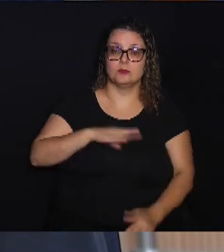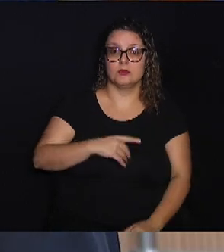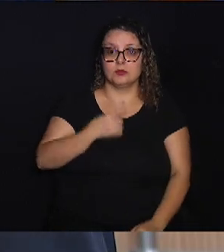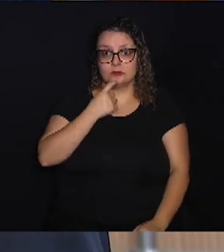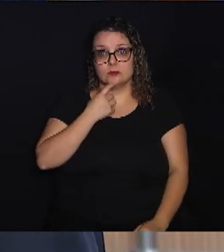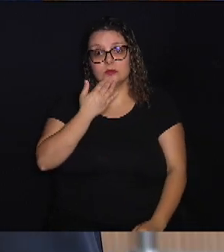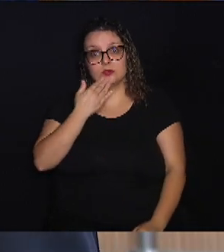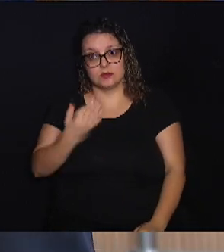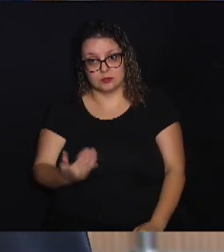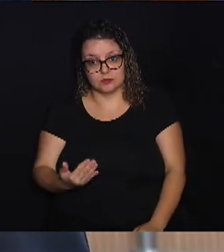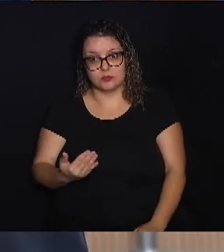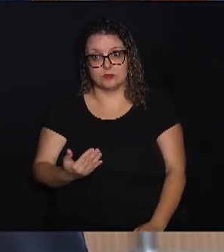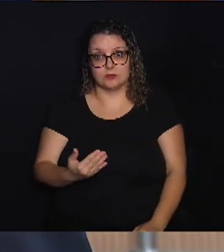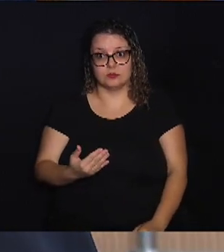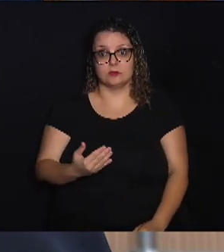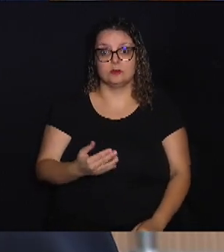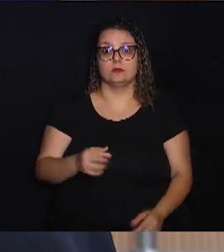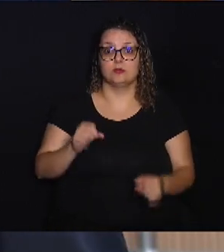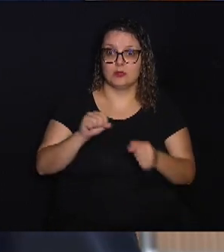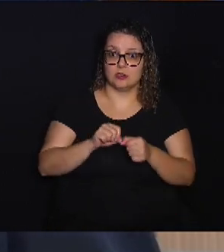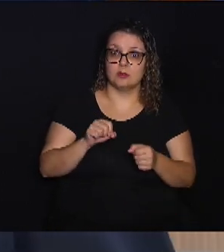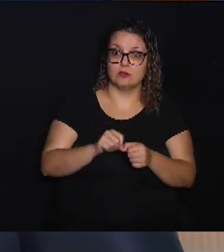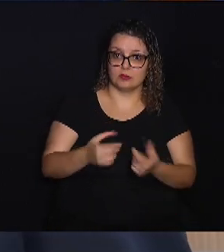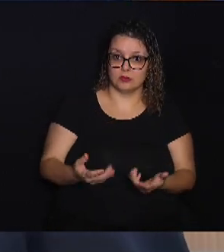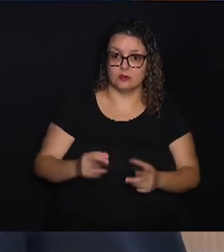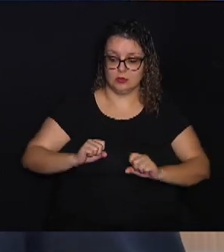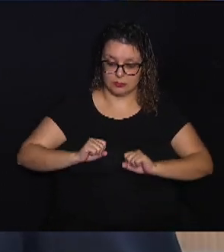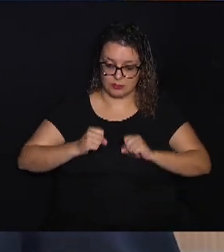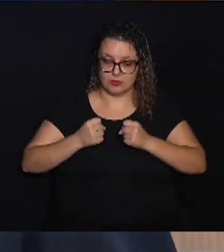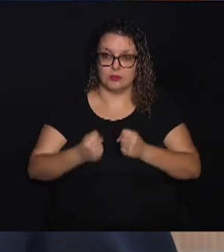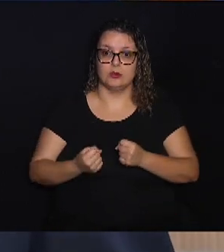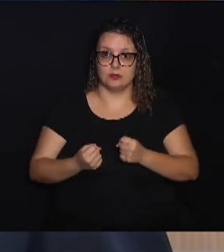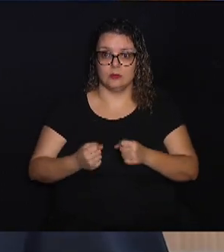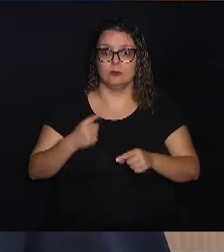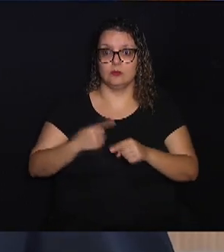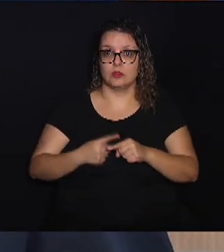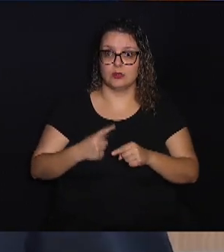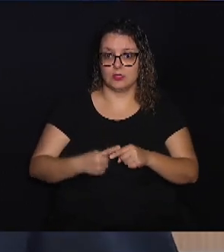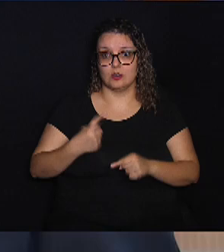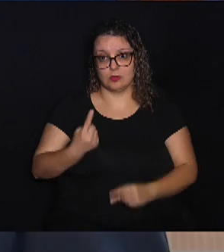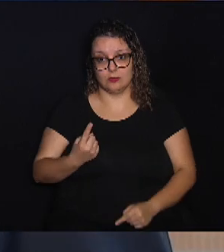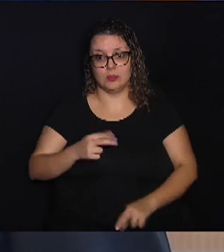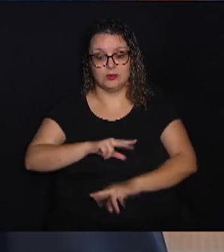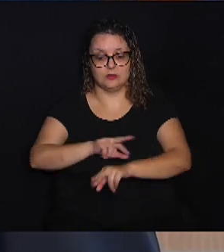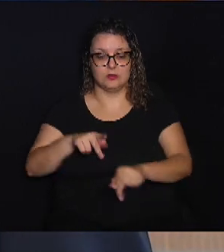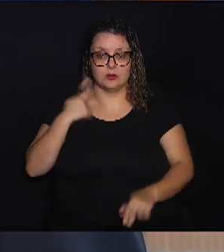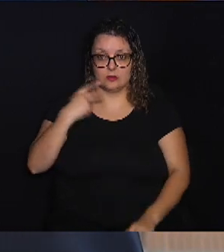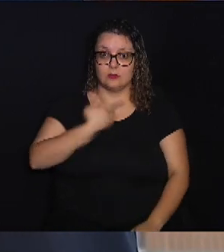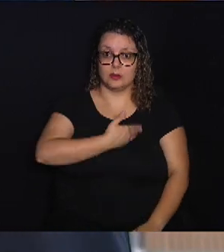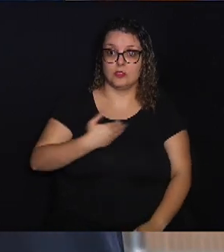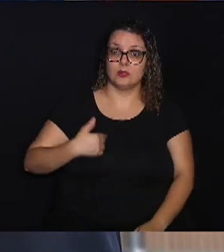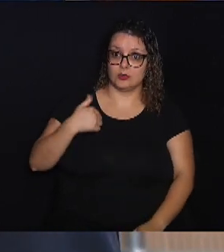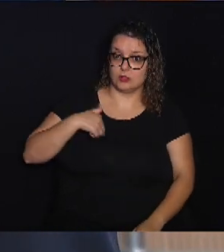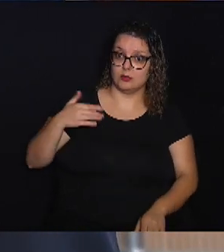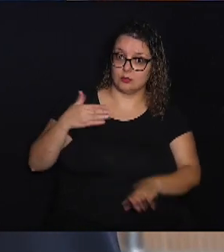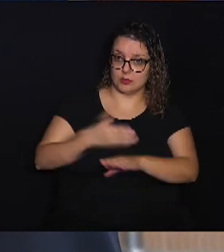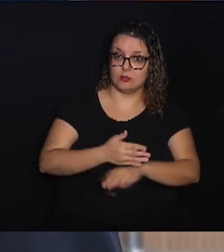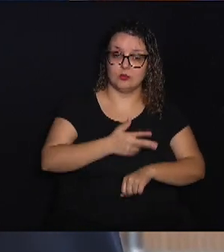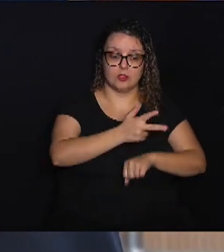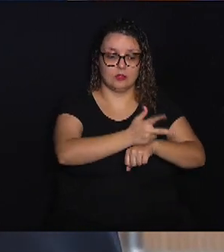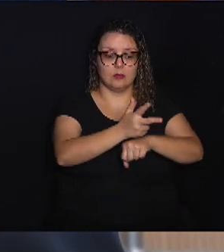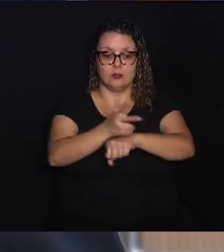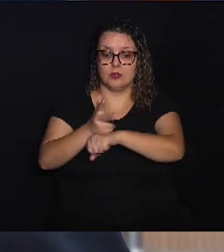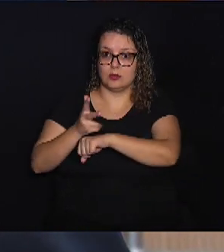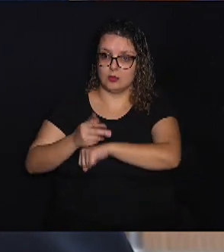mas o pedido é para que ele faça um reforço. É porque uma das políticas públicas de qual eu pude participar, que é a instalação das câmaras de